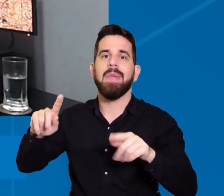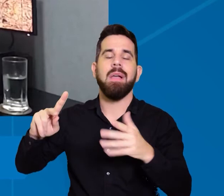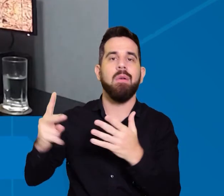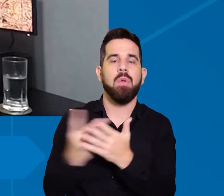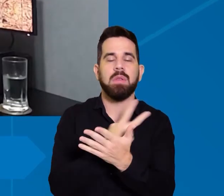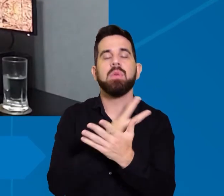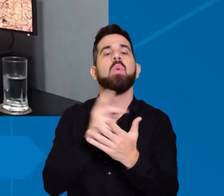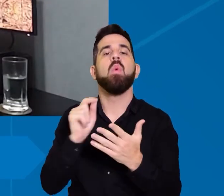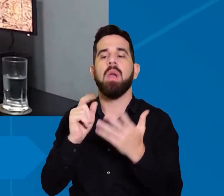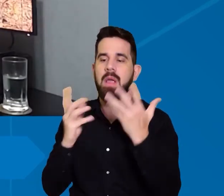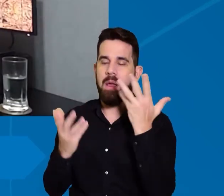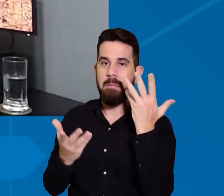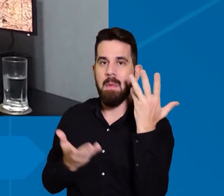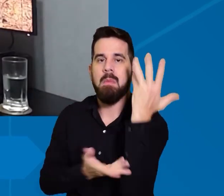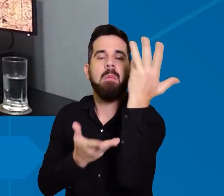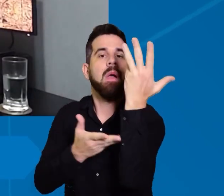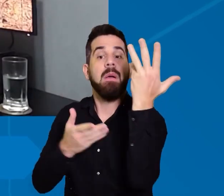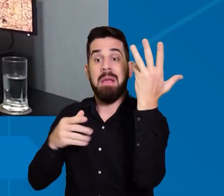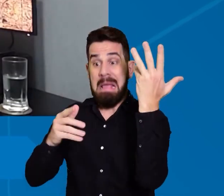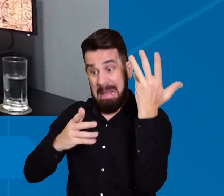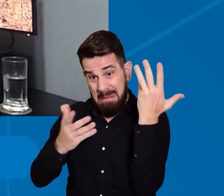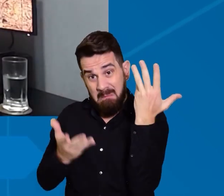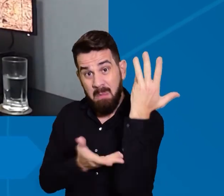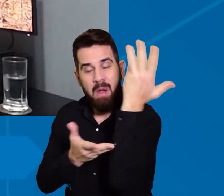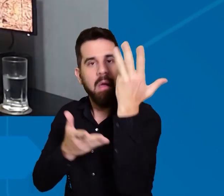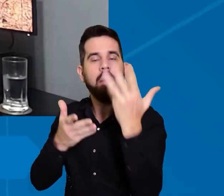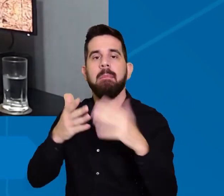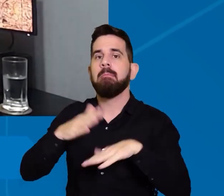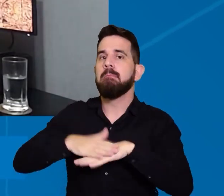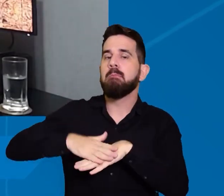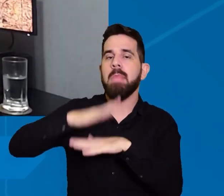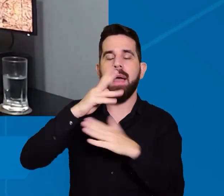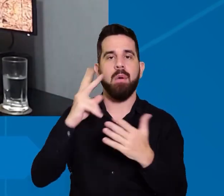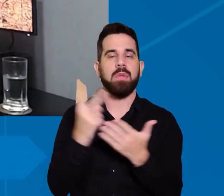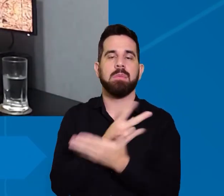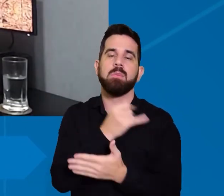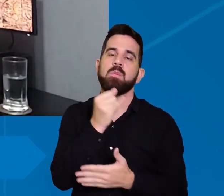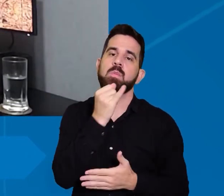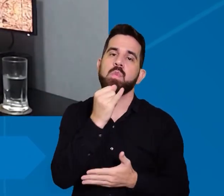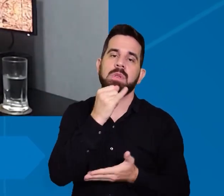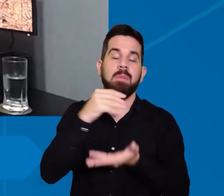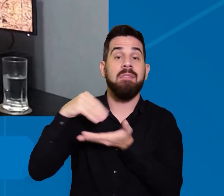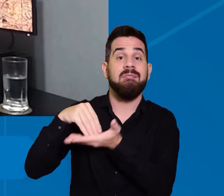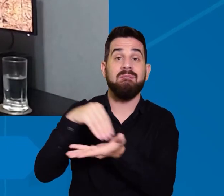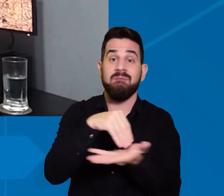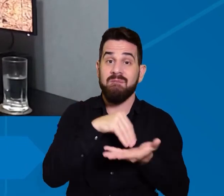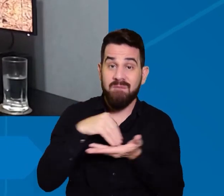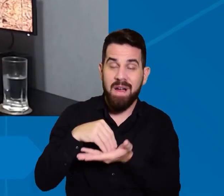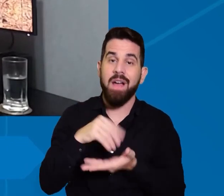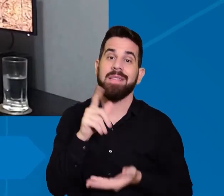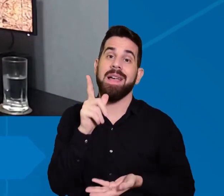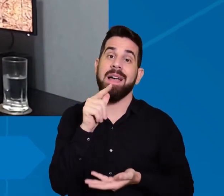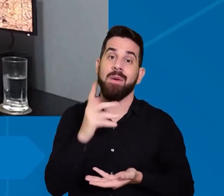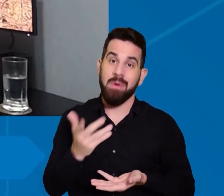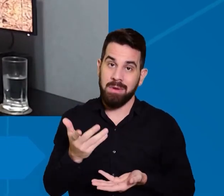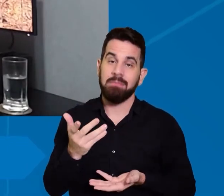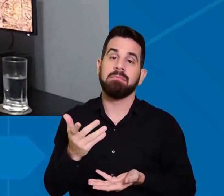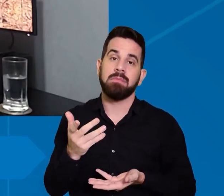mais suscetíveis a impactos climáticos a falta da água nós podemos citar por exemplo ali a região do Oeste Baiano alguns